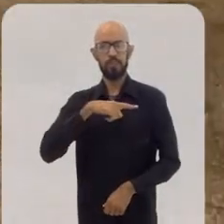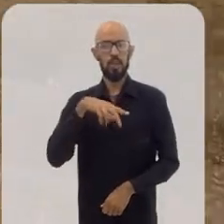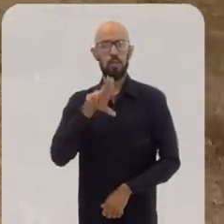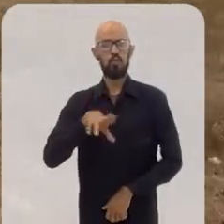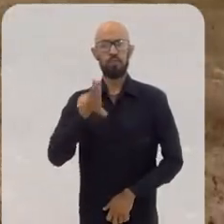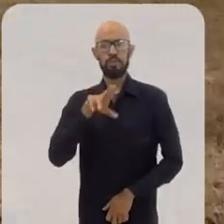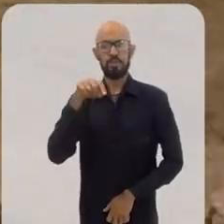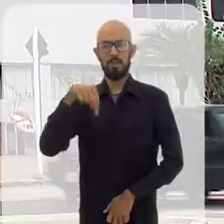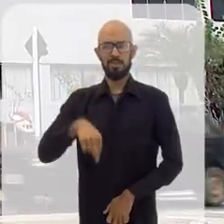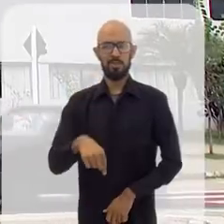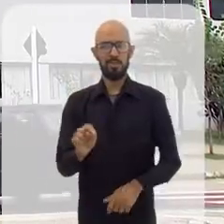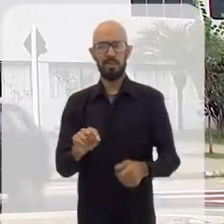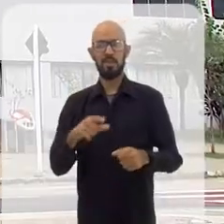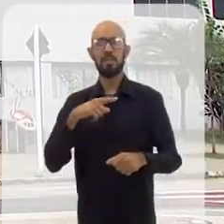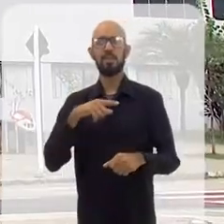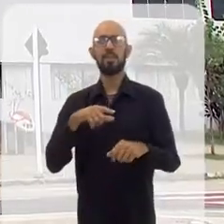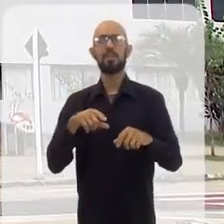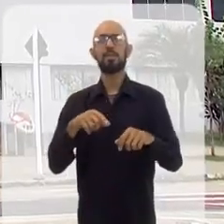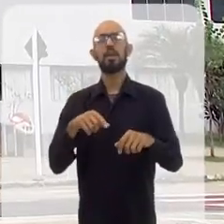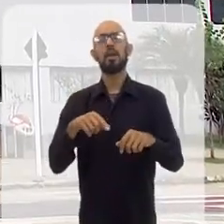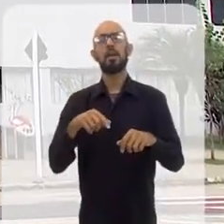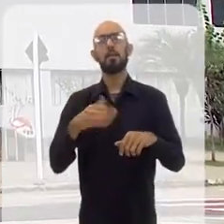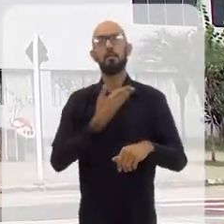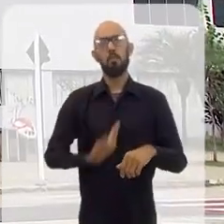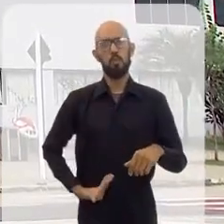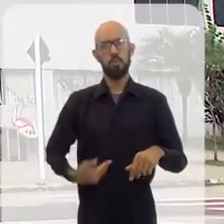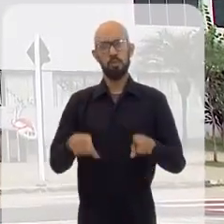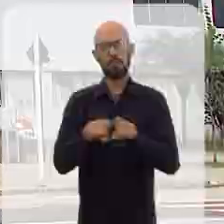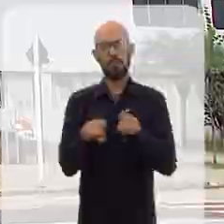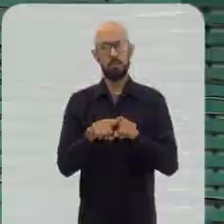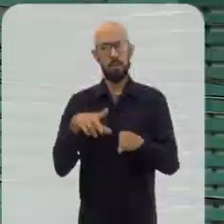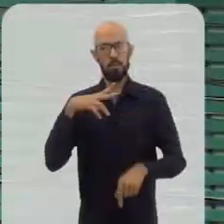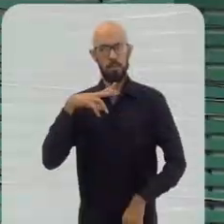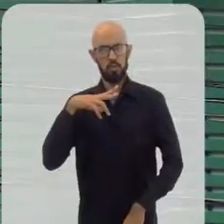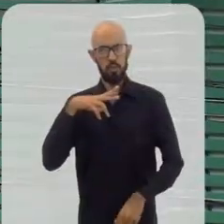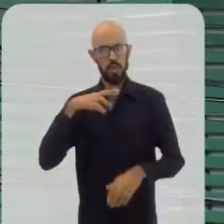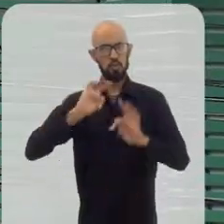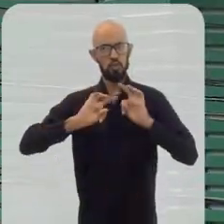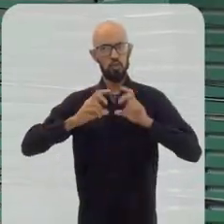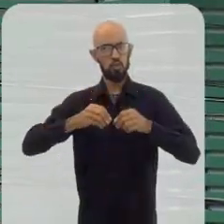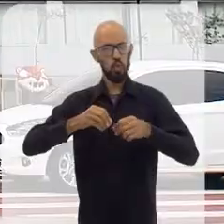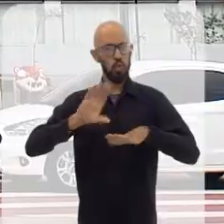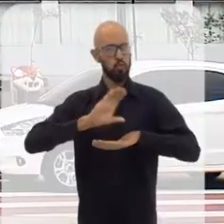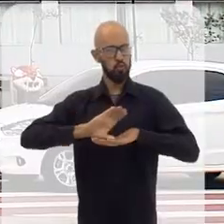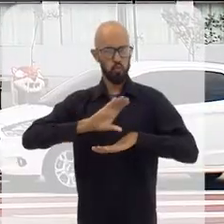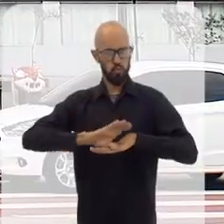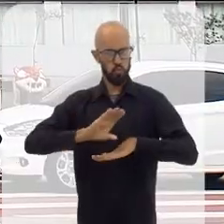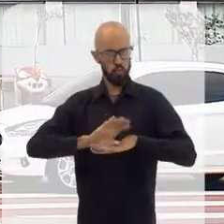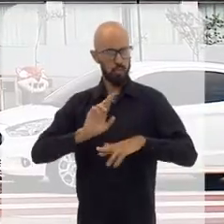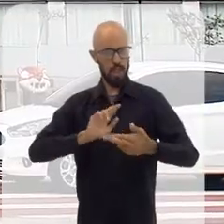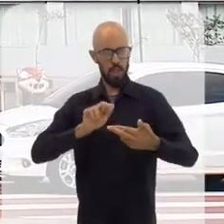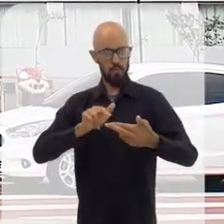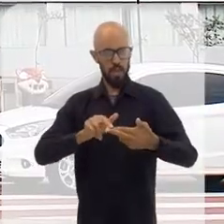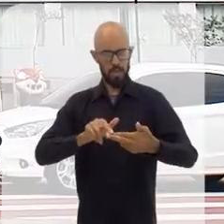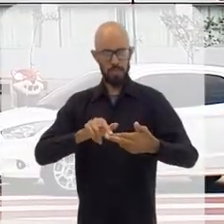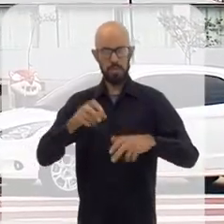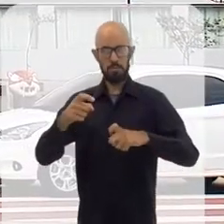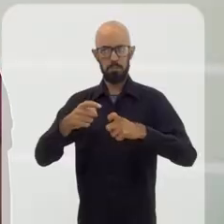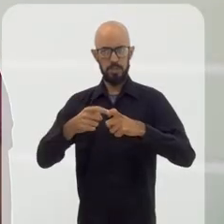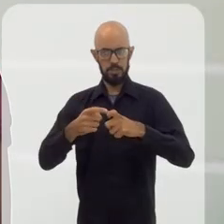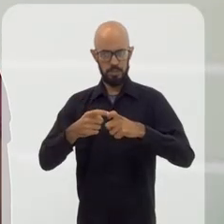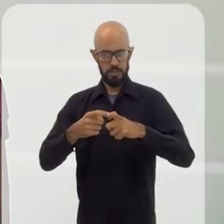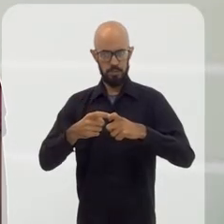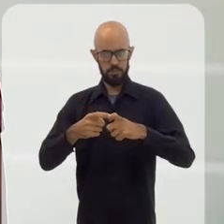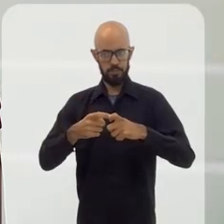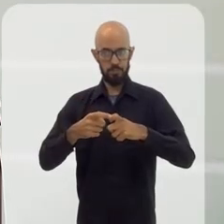universitário, a cidade reúne faculdades particulares em todas as áreas e é referência em medicina.